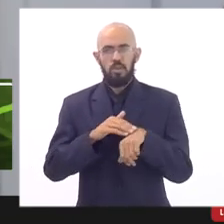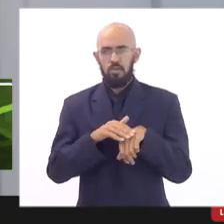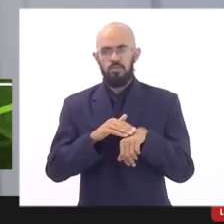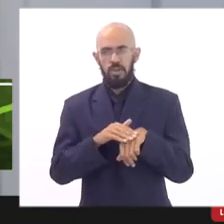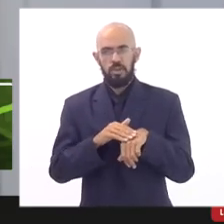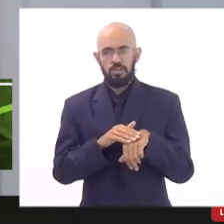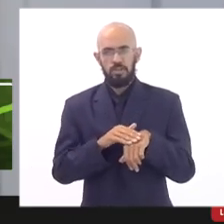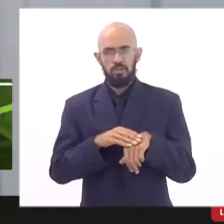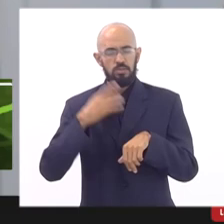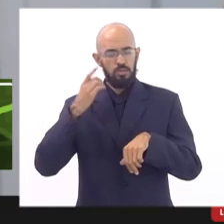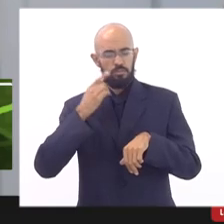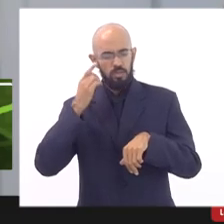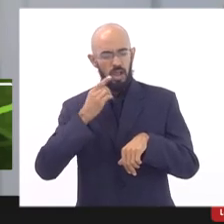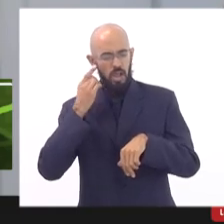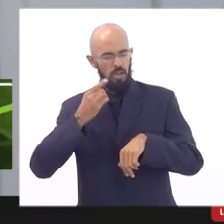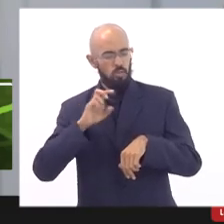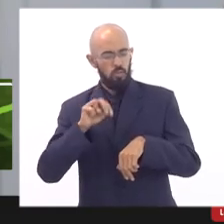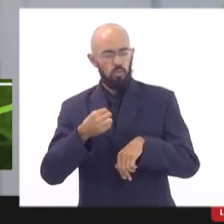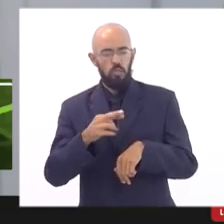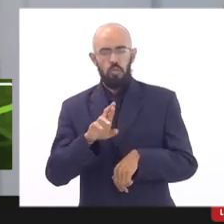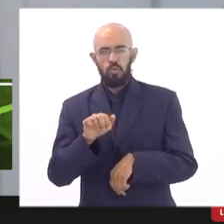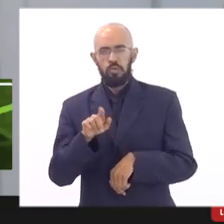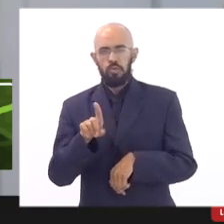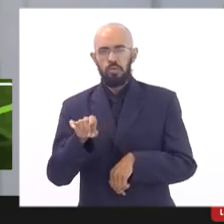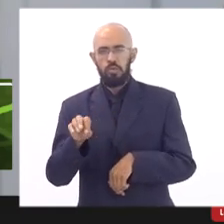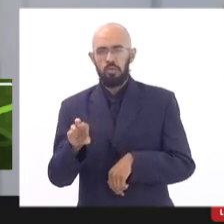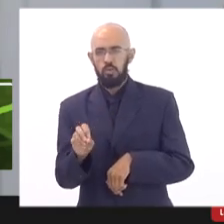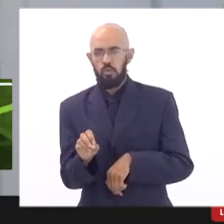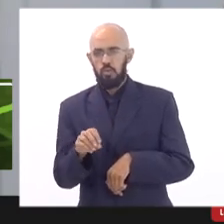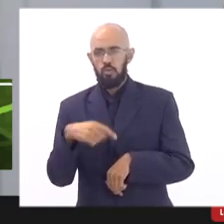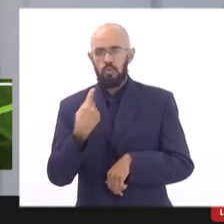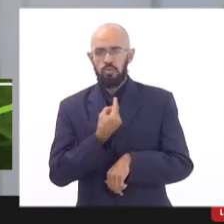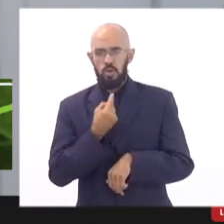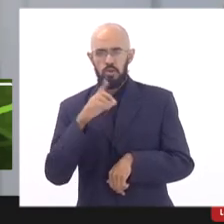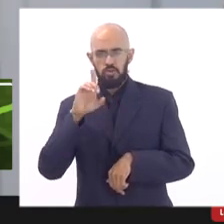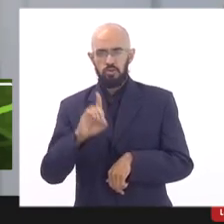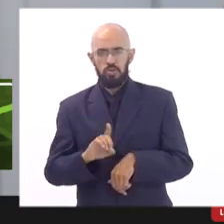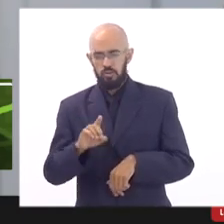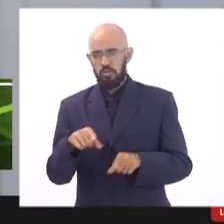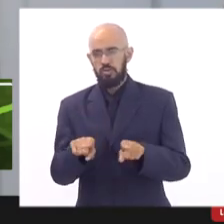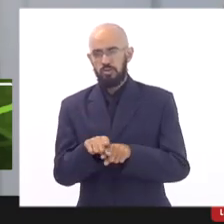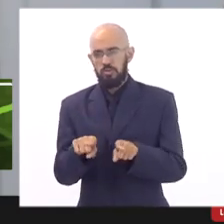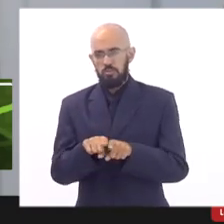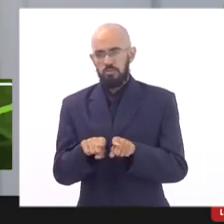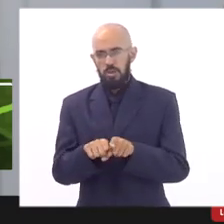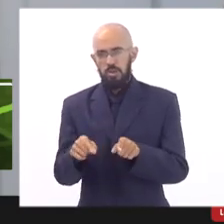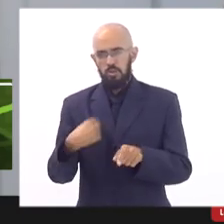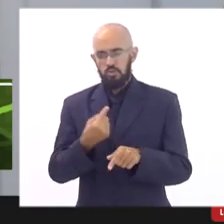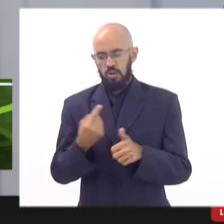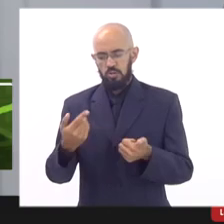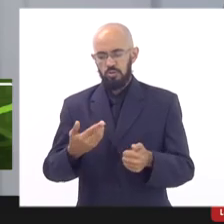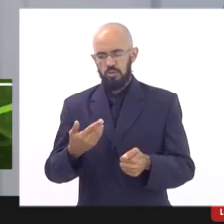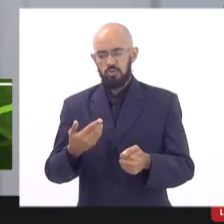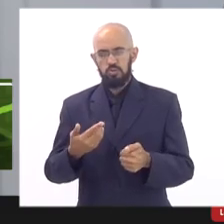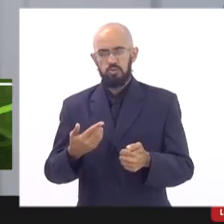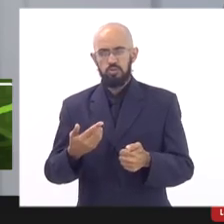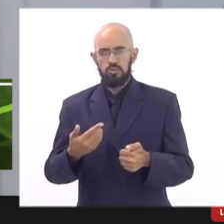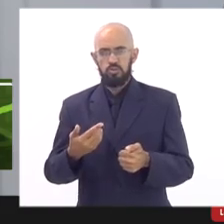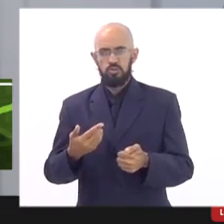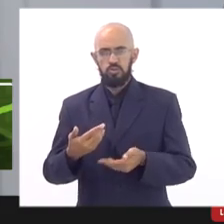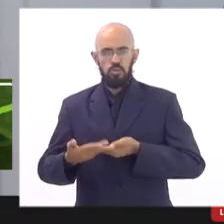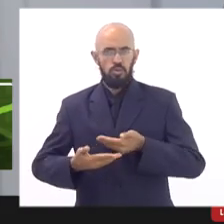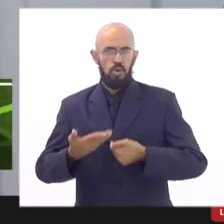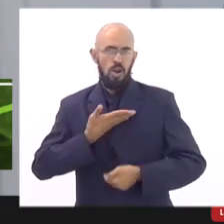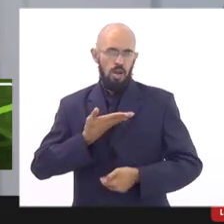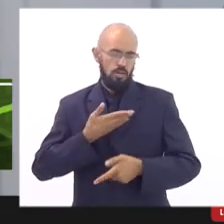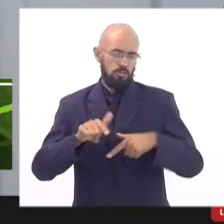com o deputado doutor Rodrigo com os nossos diretores nossos companheiros do CAI a gente está sempre aqui à disposição